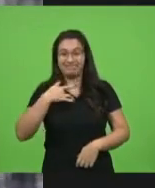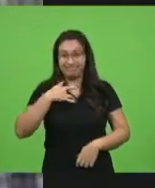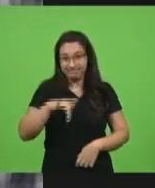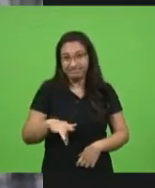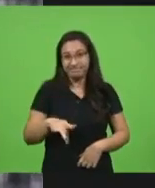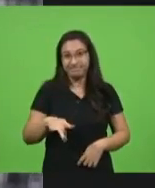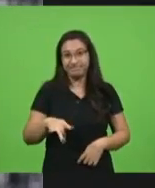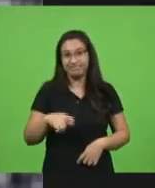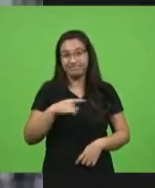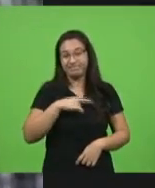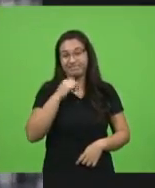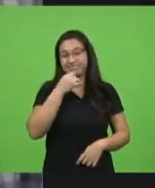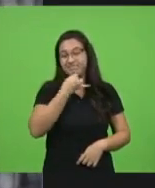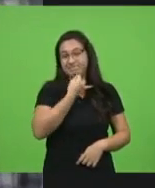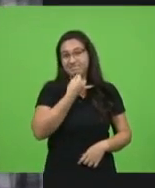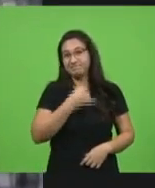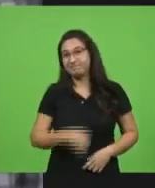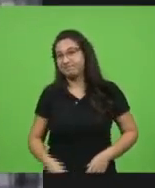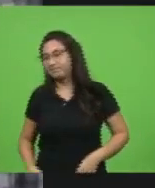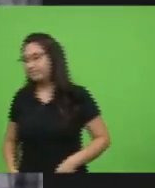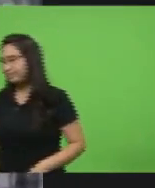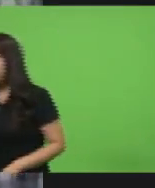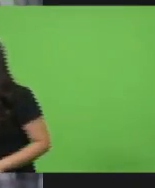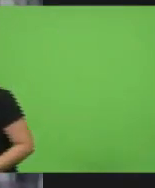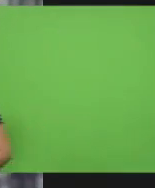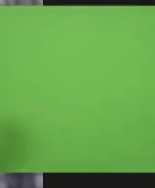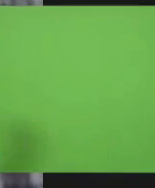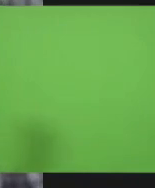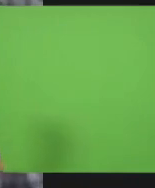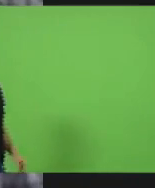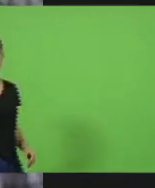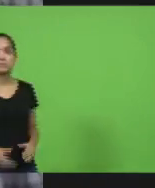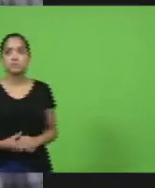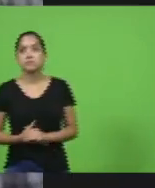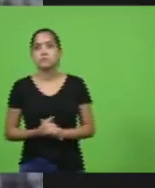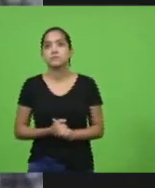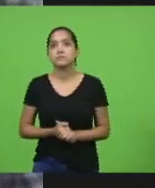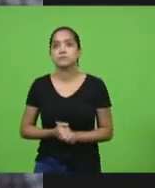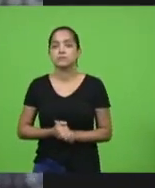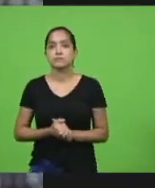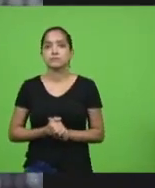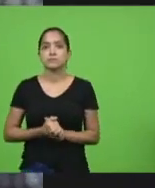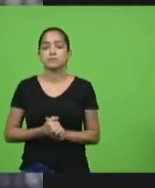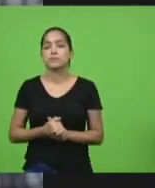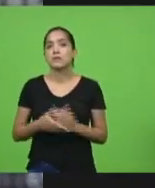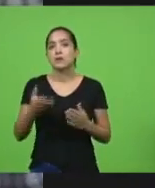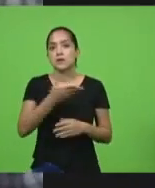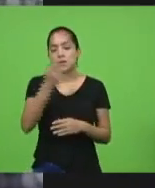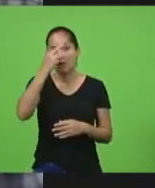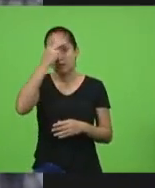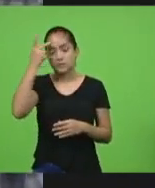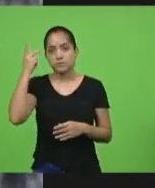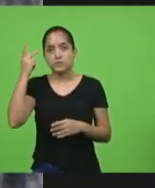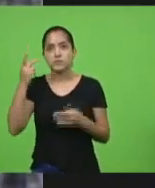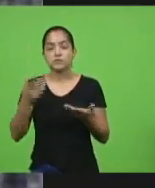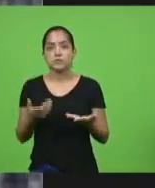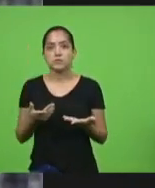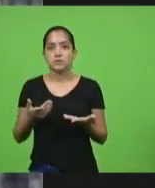nesse momento também por causa disso. Também por causa disso. As pessoas, quando não têm